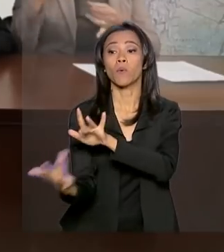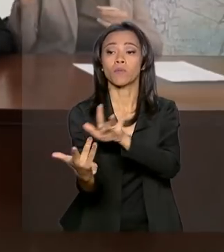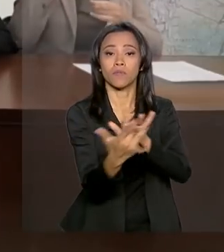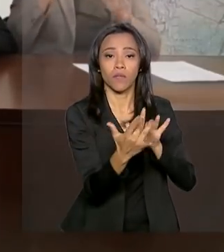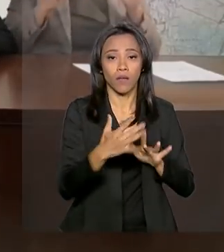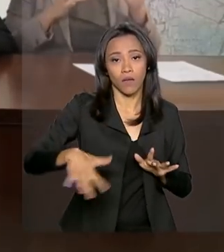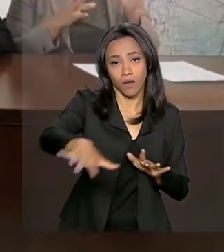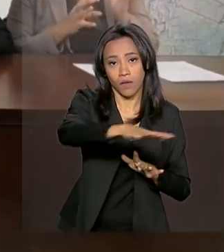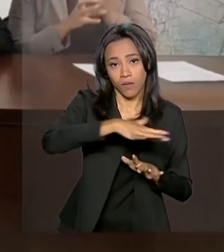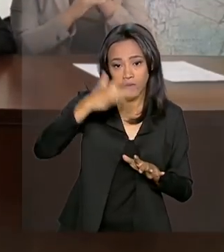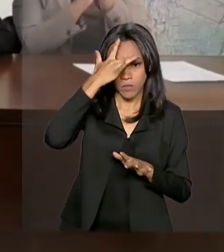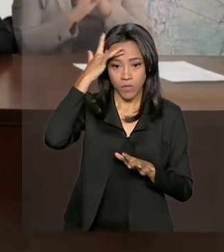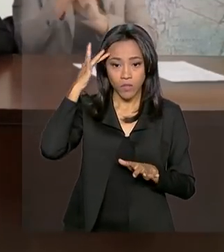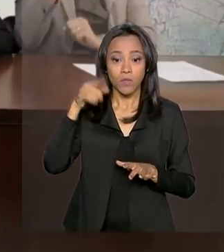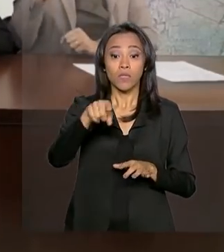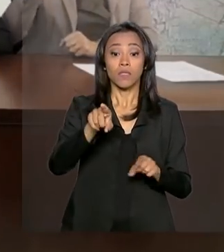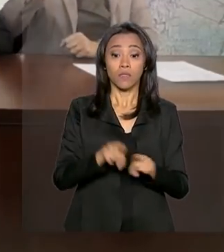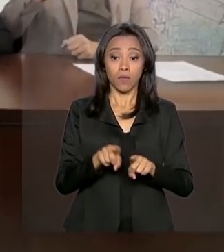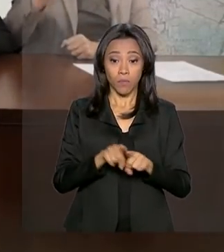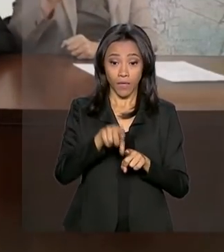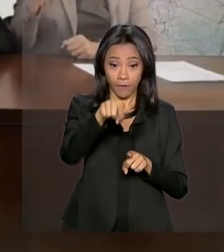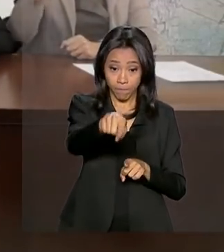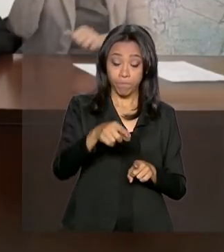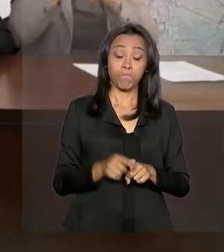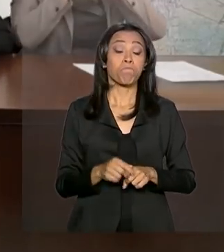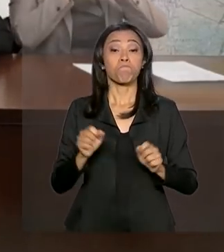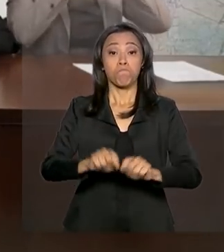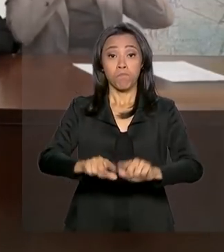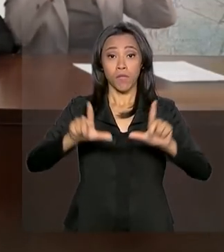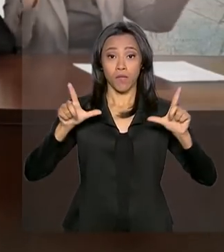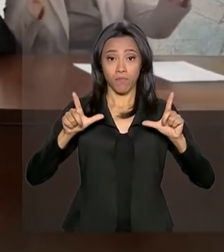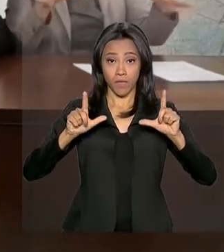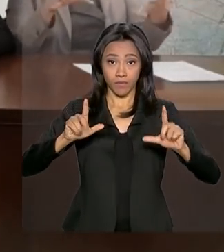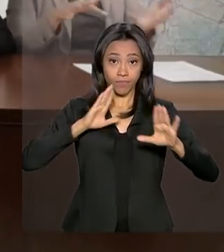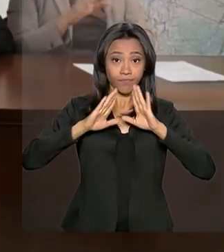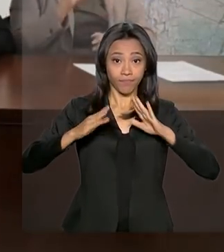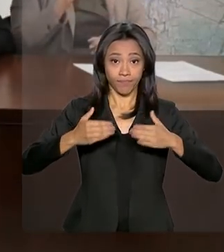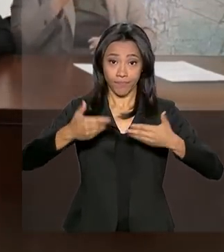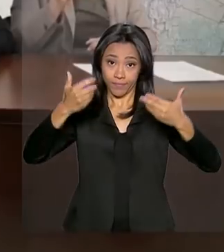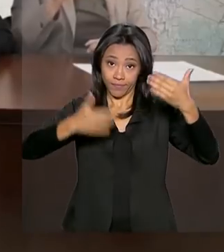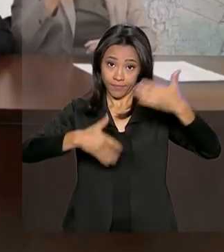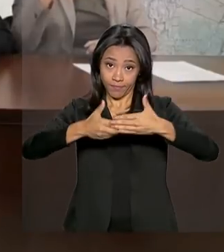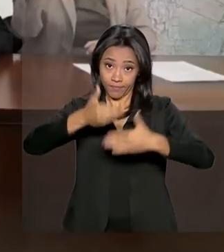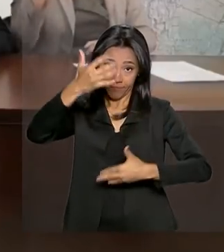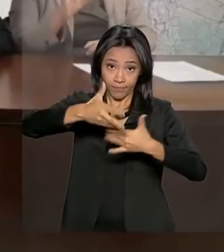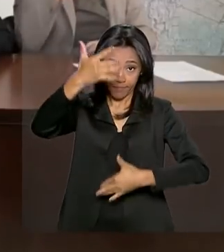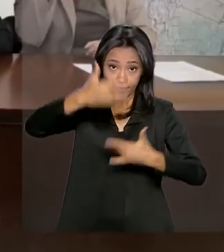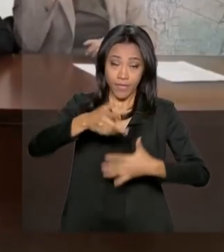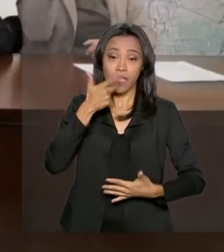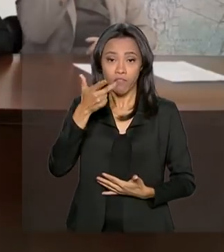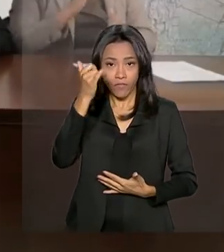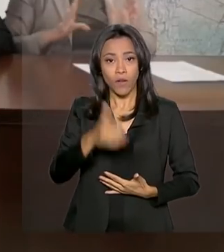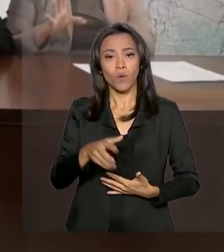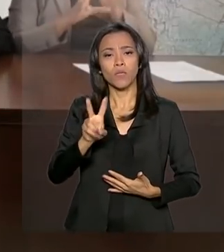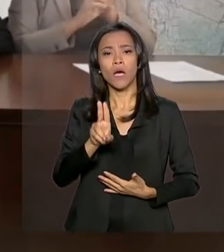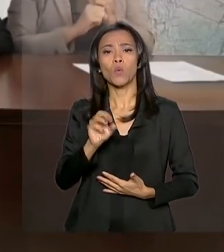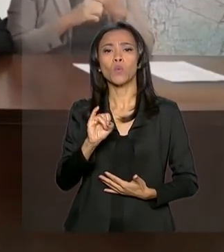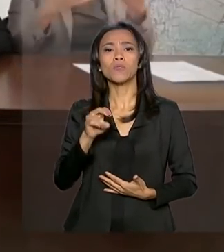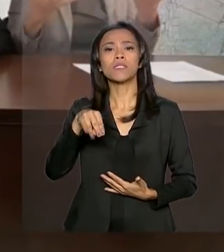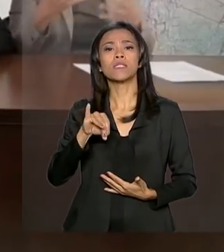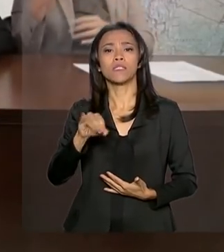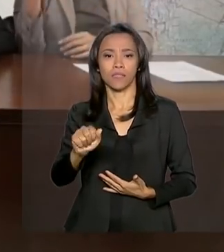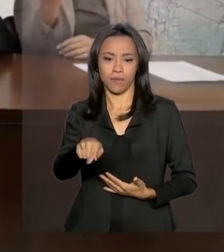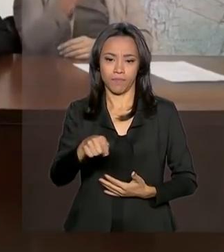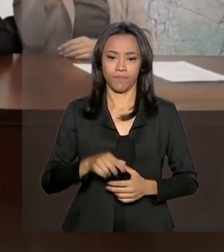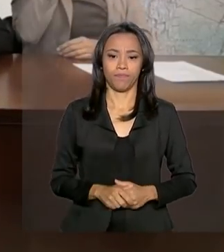Em transmissão ao vivo pelas redes sociais, o presidente Jair Bolsonaro falou sobre a usina hidrelétrica de Baixo Iguaçu. A energia nunca